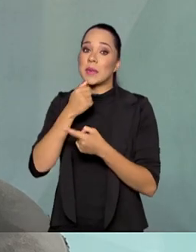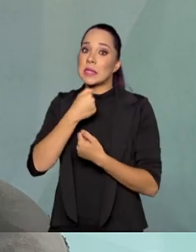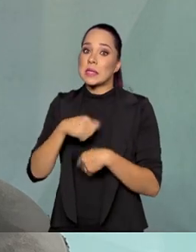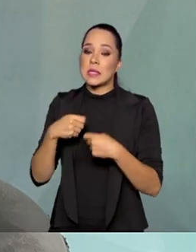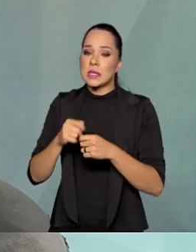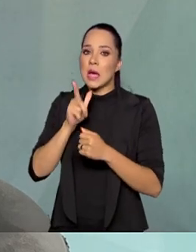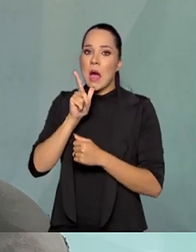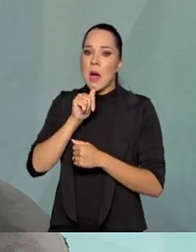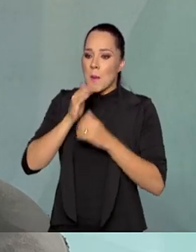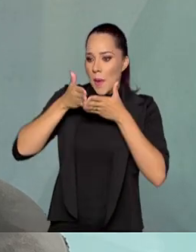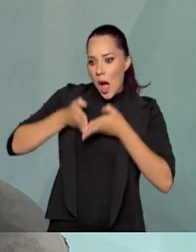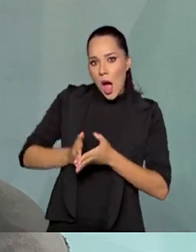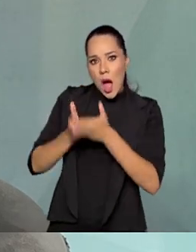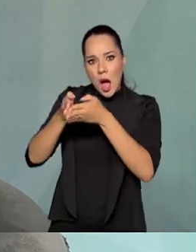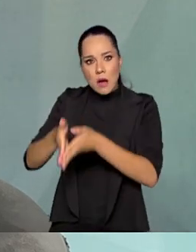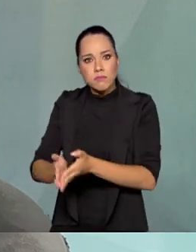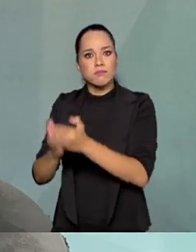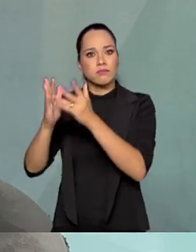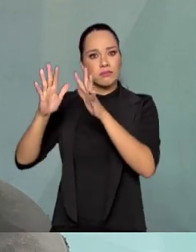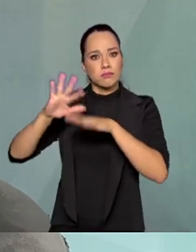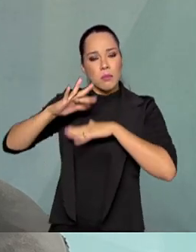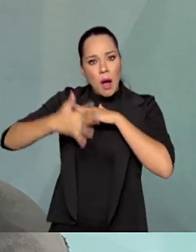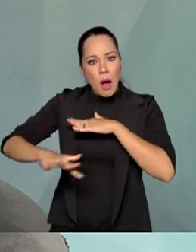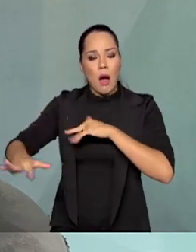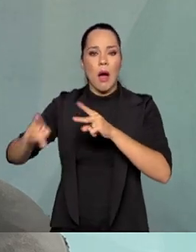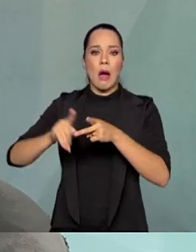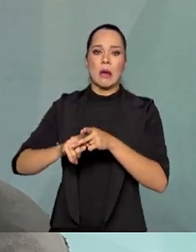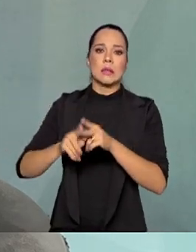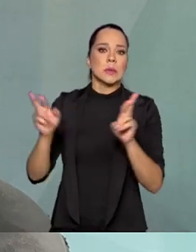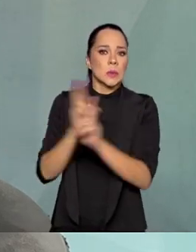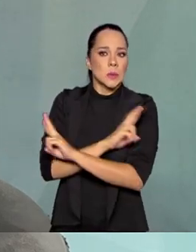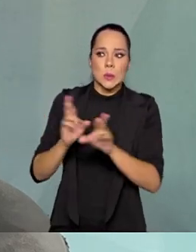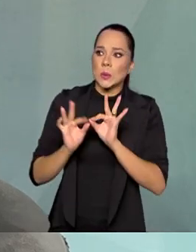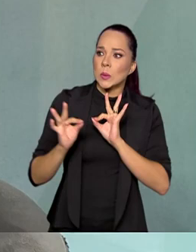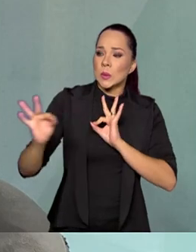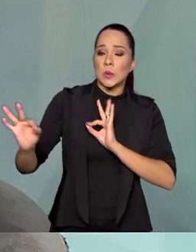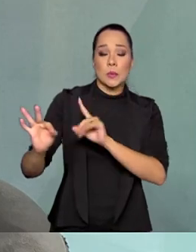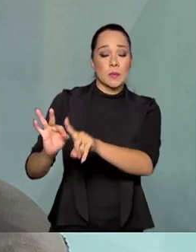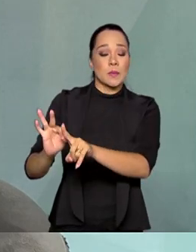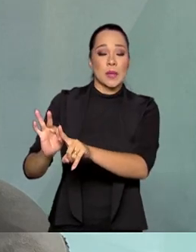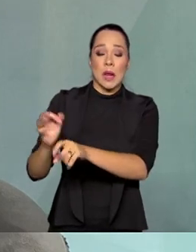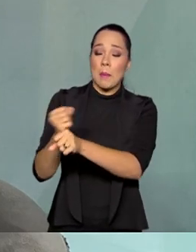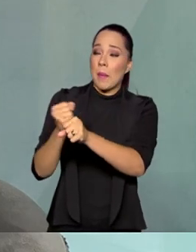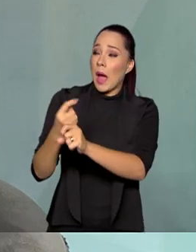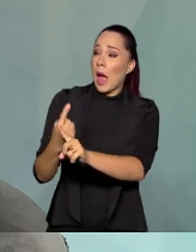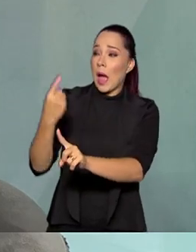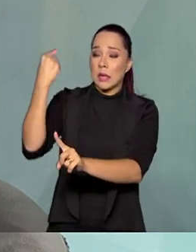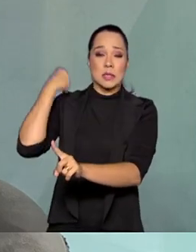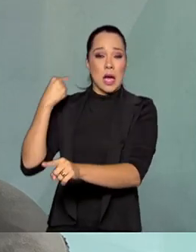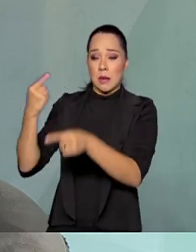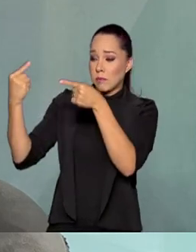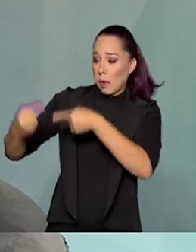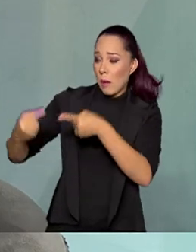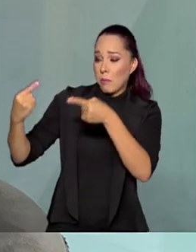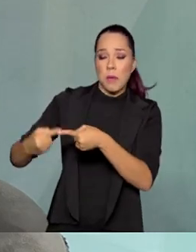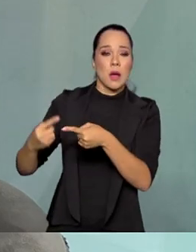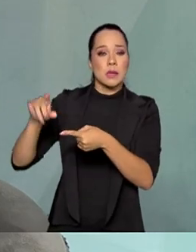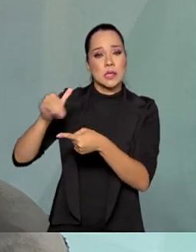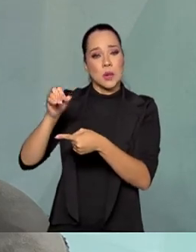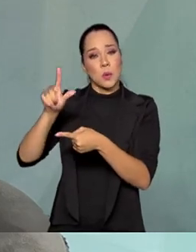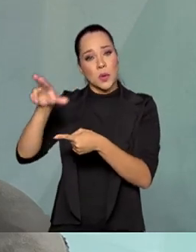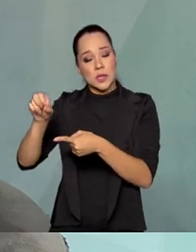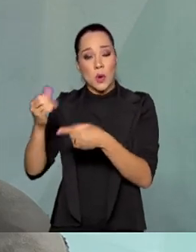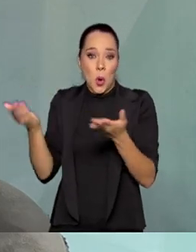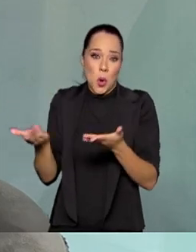por rodovia relativamente longa. Então, Alcântara foi uma cidade que lá, séculos atrás, rivalizava com São Luís, mas hoje é uma